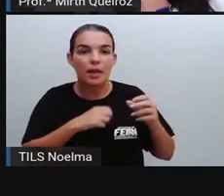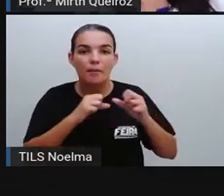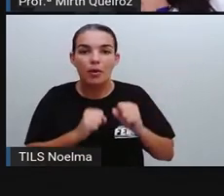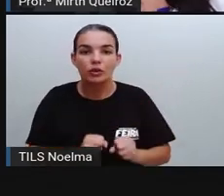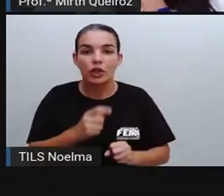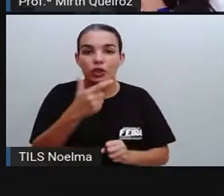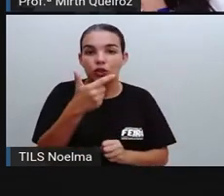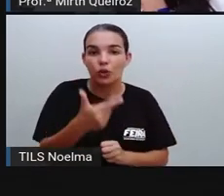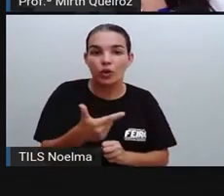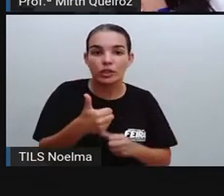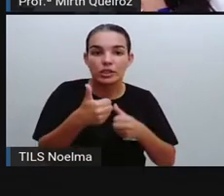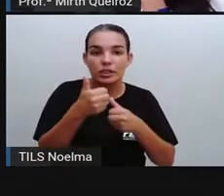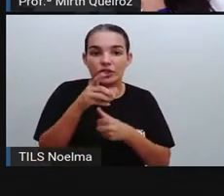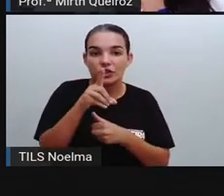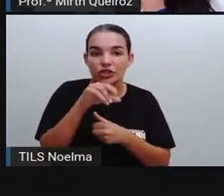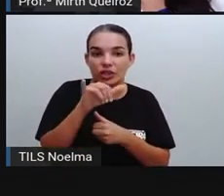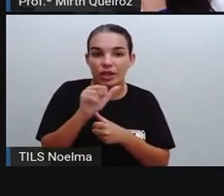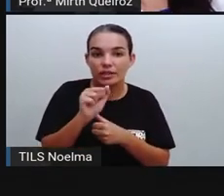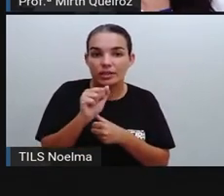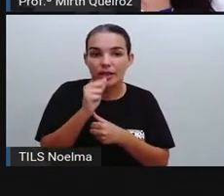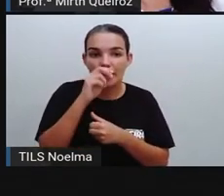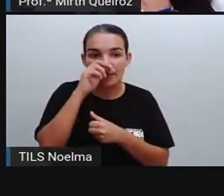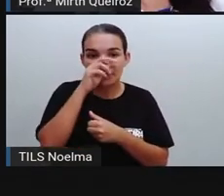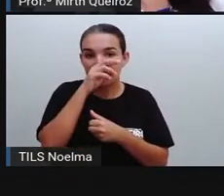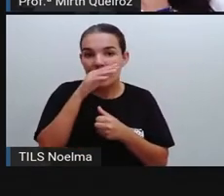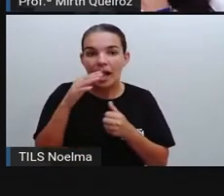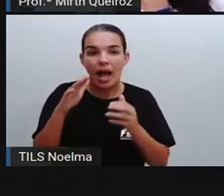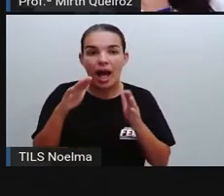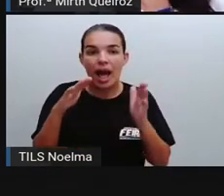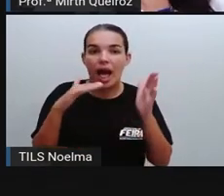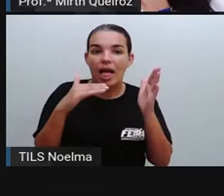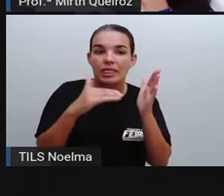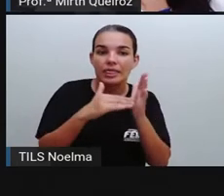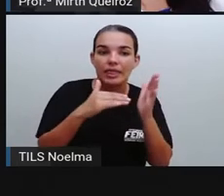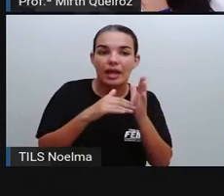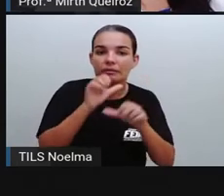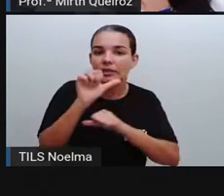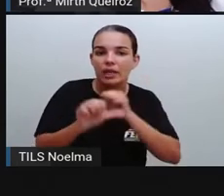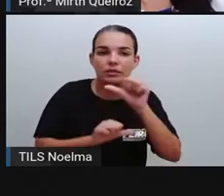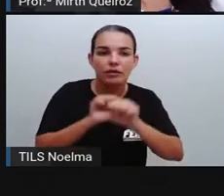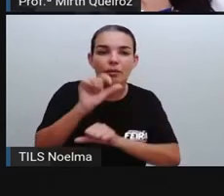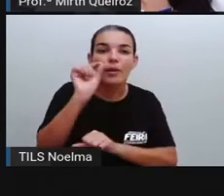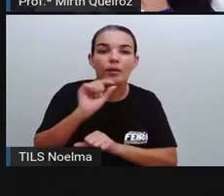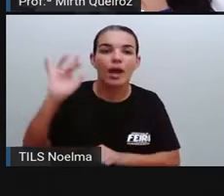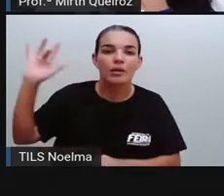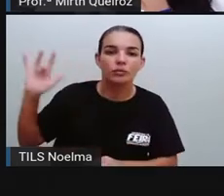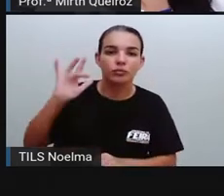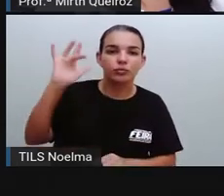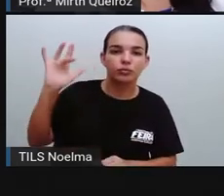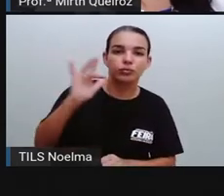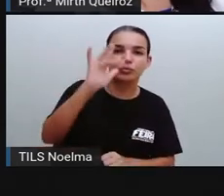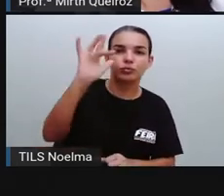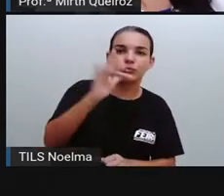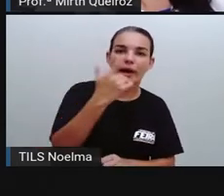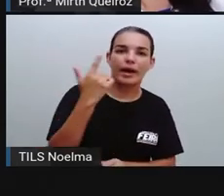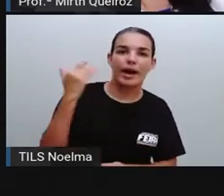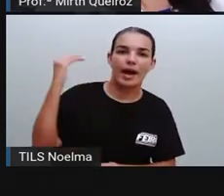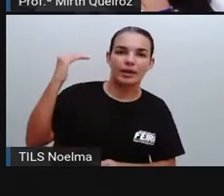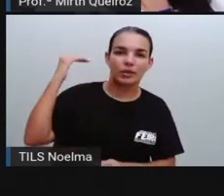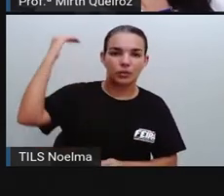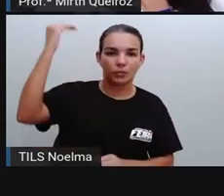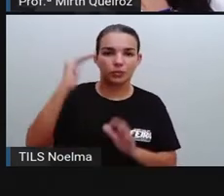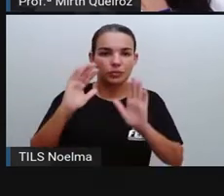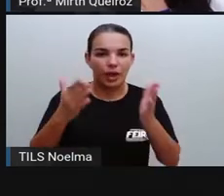alguns dias para se transformarem em mosquitos adultos, né? Com